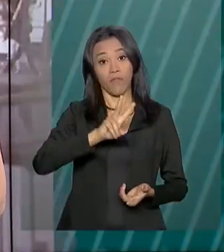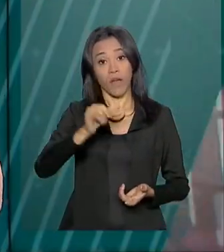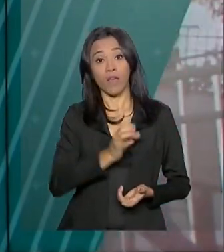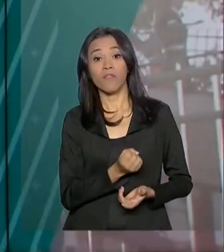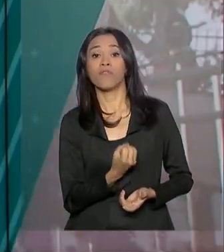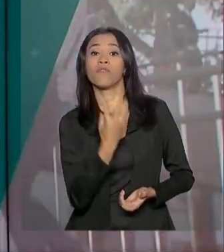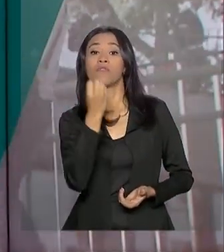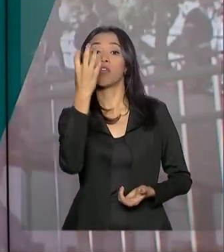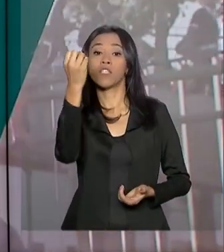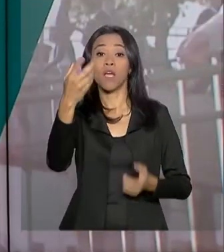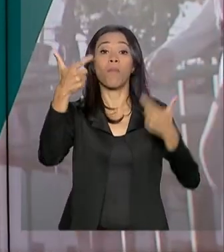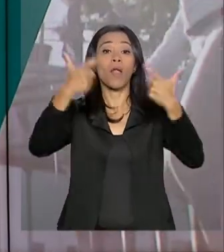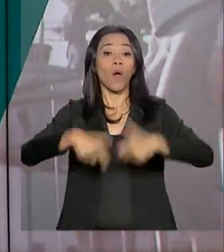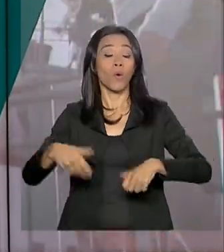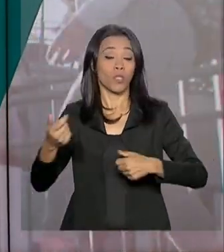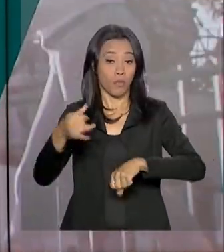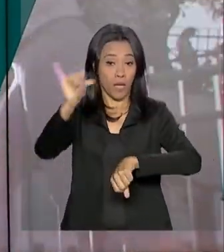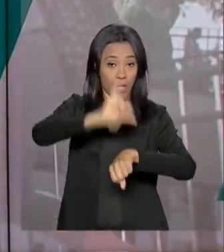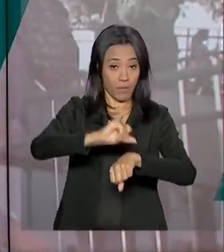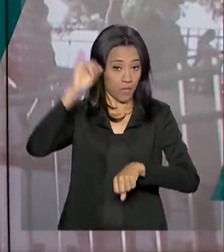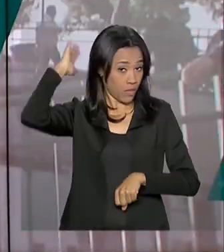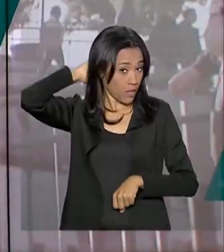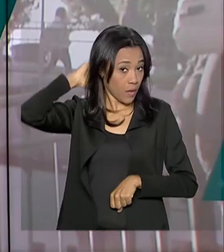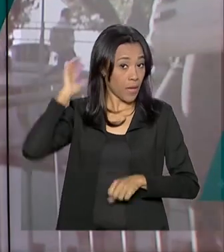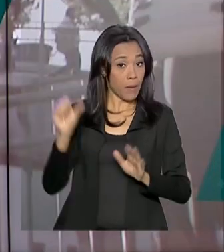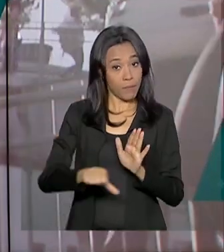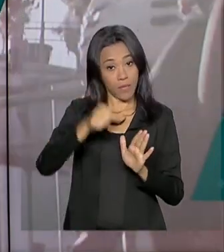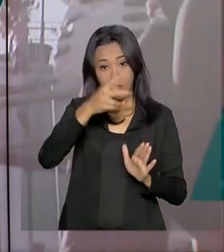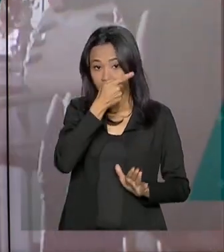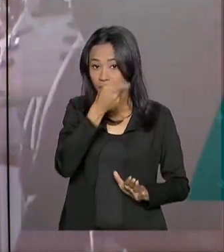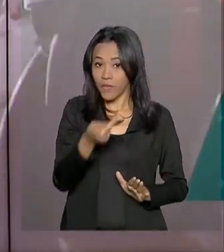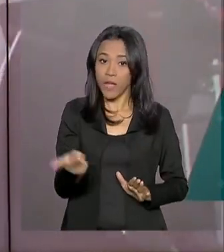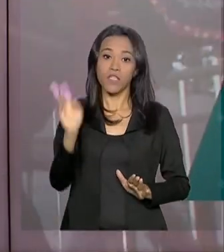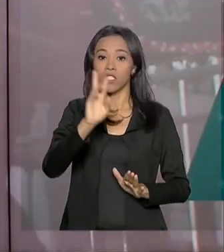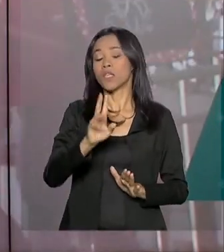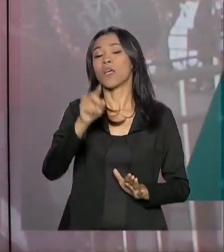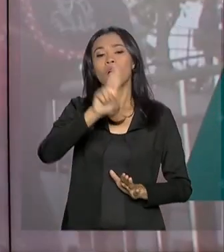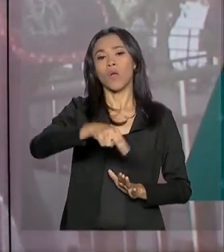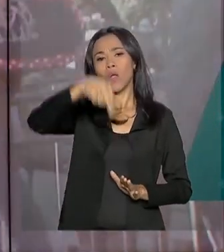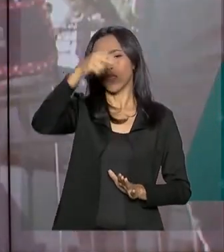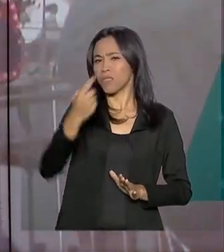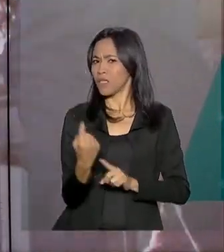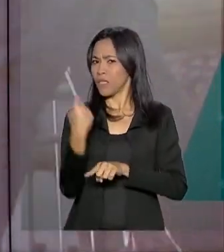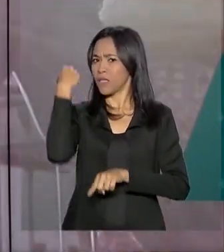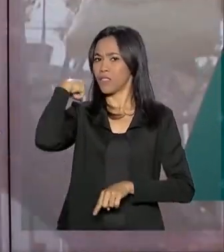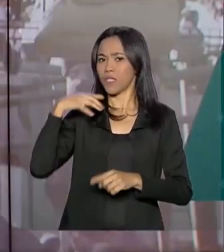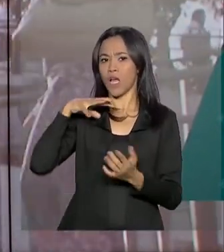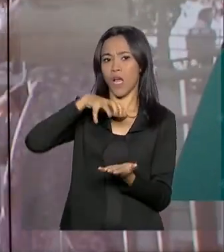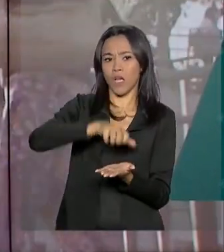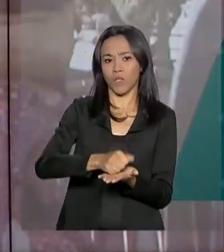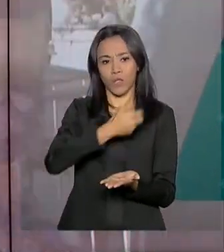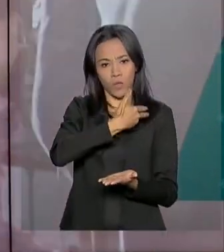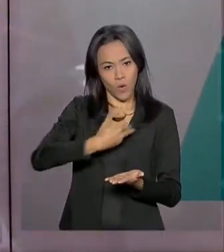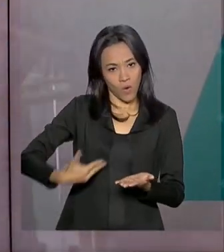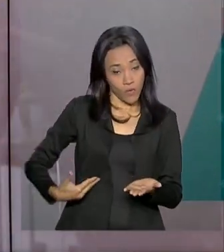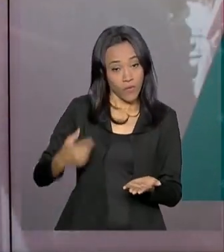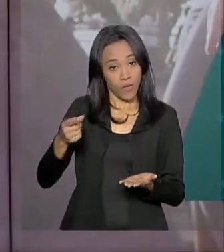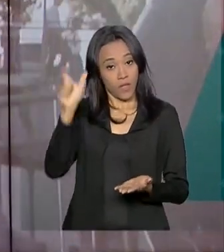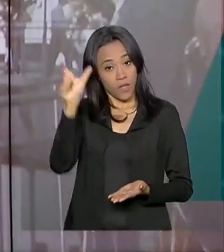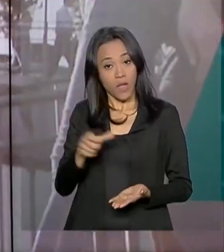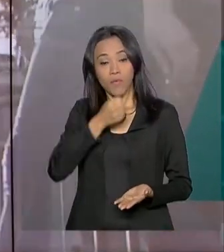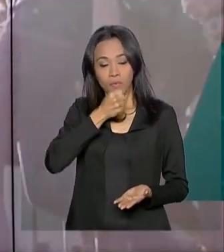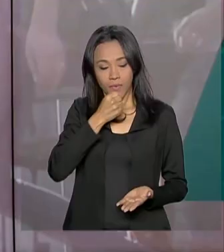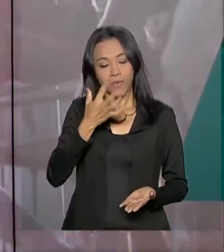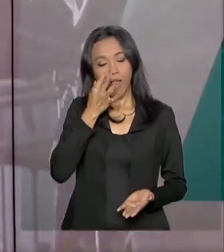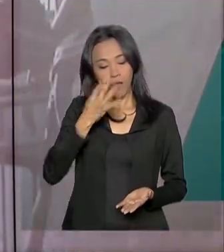Belém, no Pará. É a primeira visita oficial de Bolsonaro ao norte do país desde que assumiu o governo. A repórter Márcia Fernandes